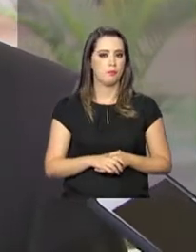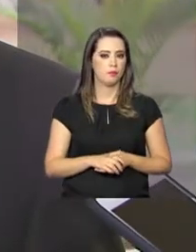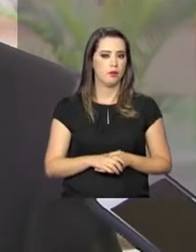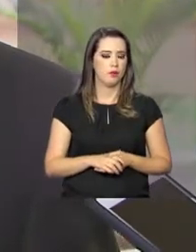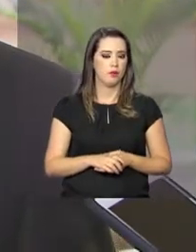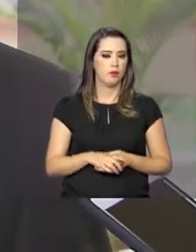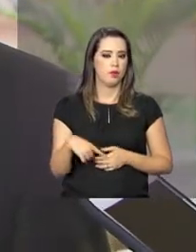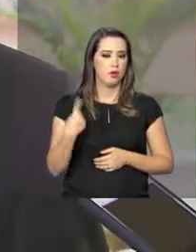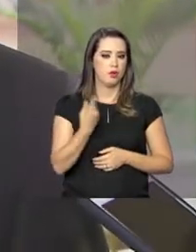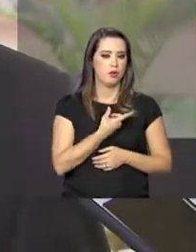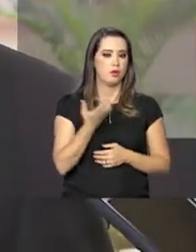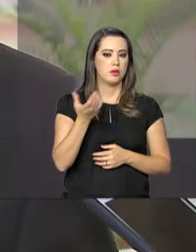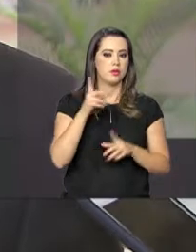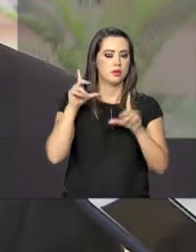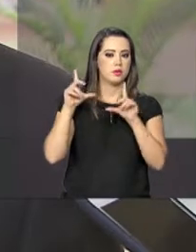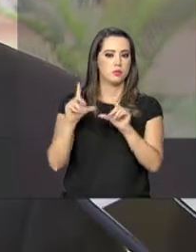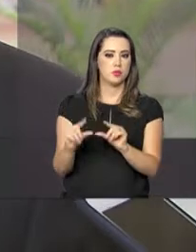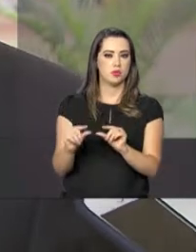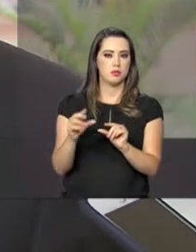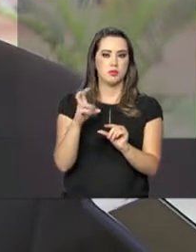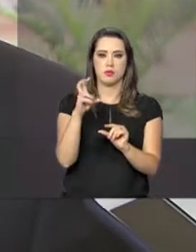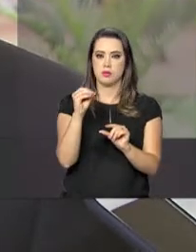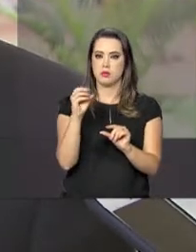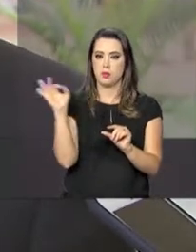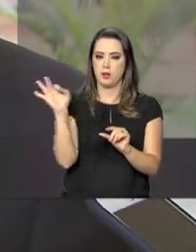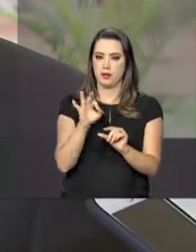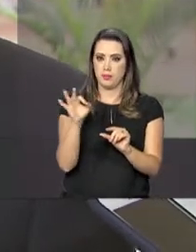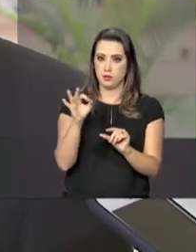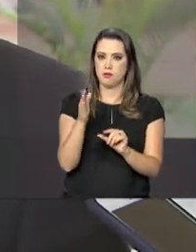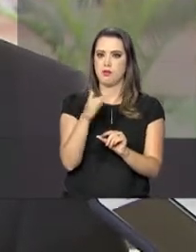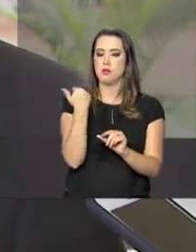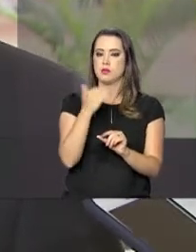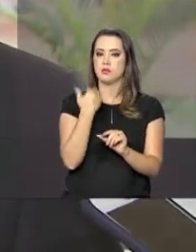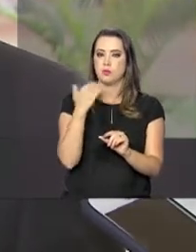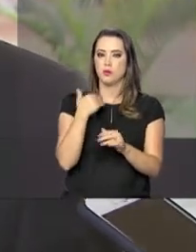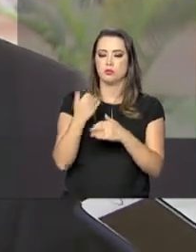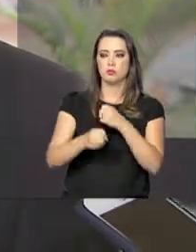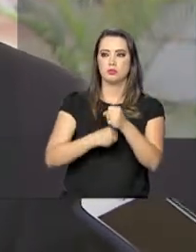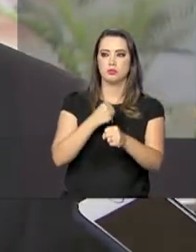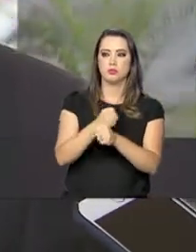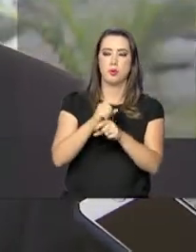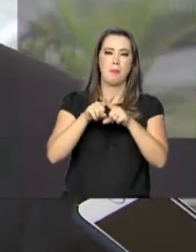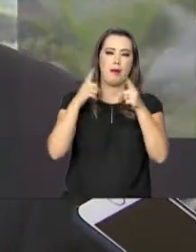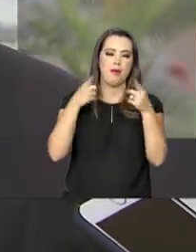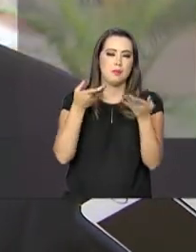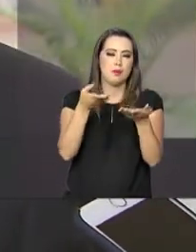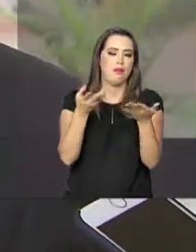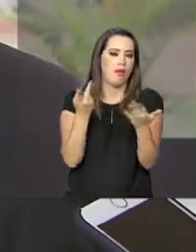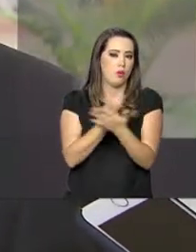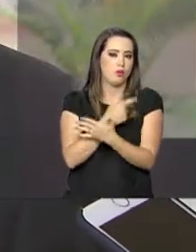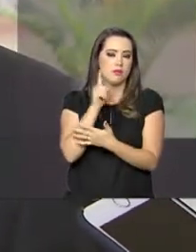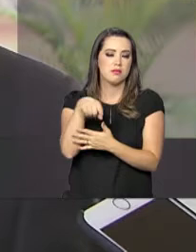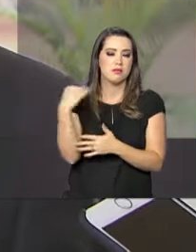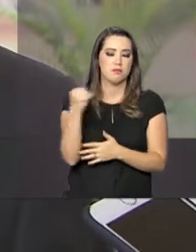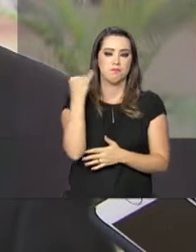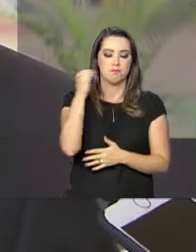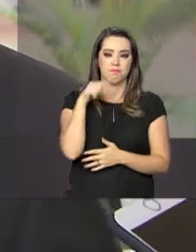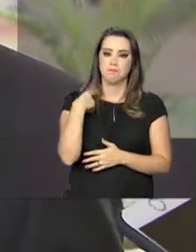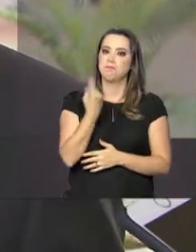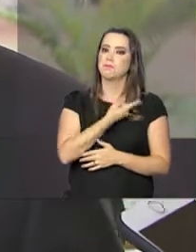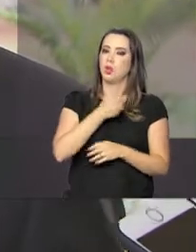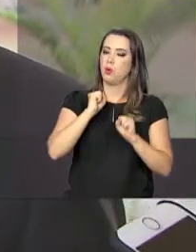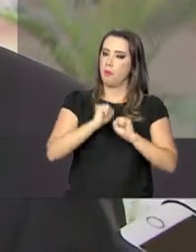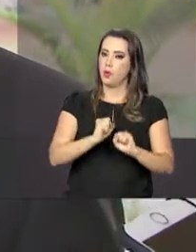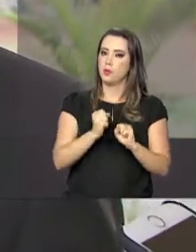Nós desejamos reduzir em 50% as mortes no trânsito nos próximos anos, mas para que isso ocorra é fundamental que a gente